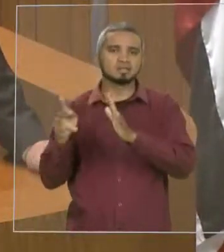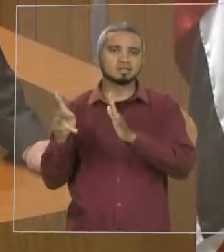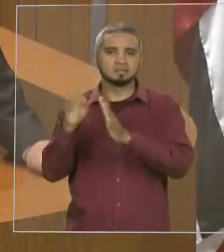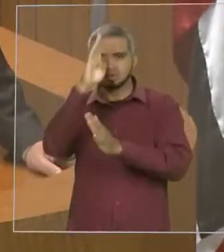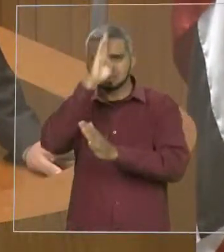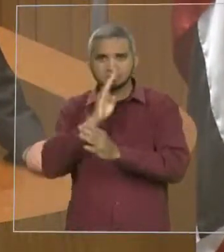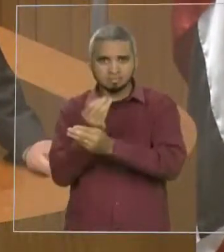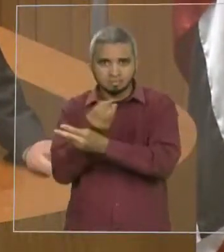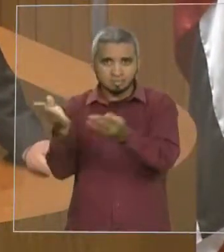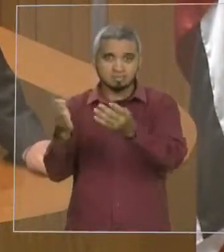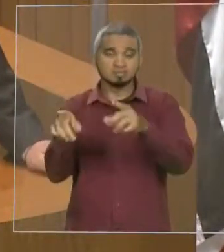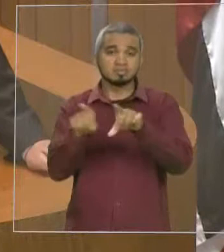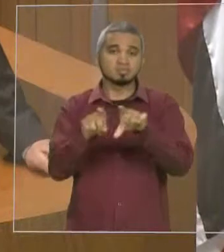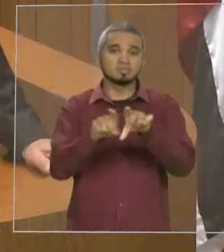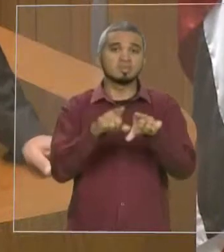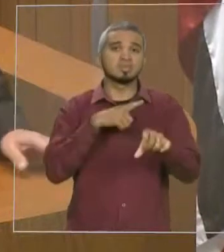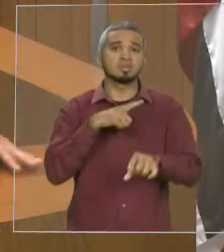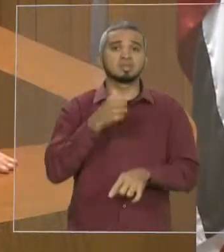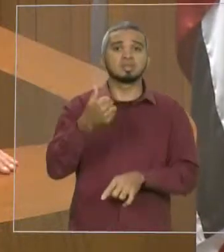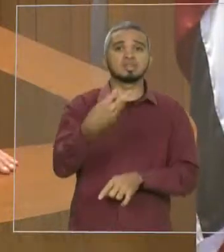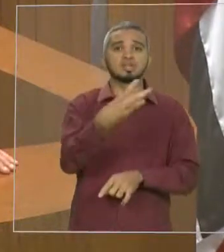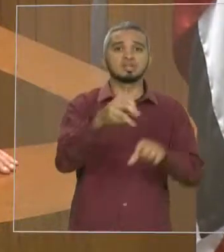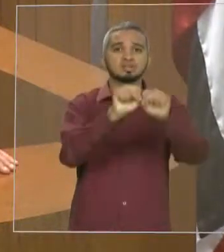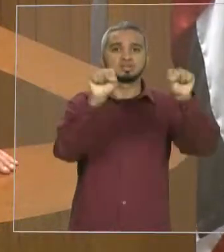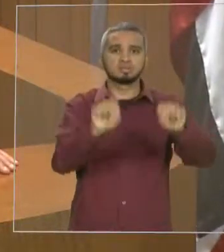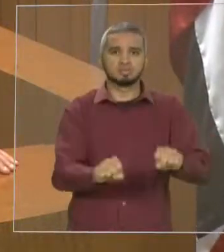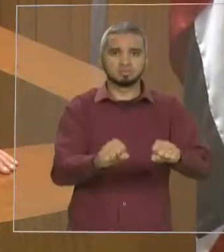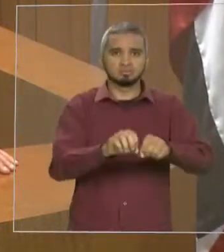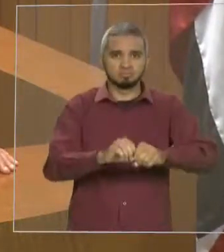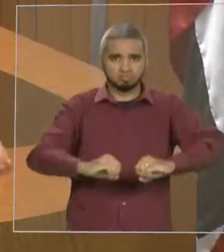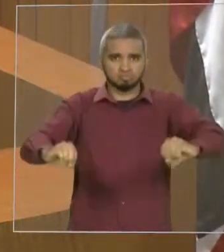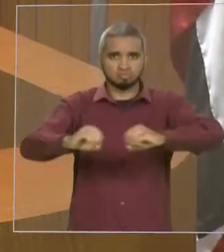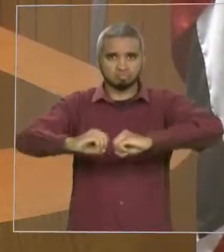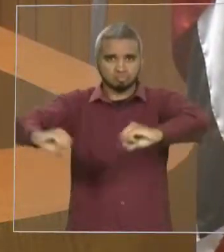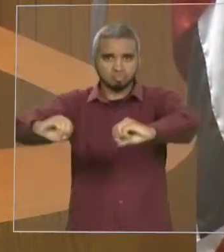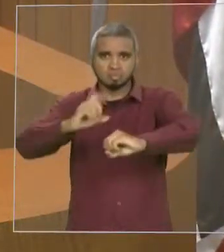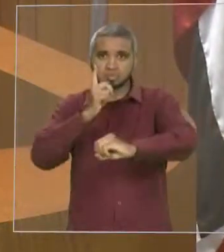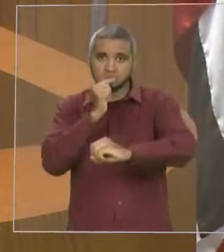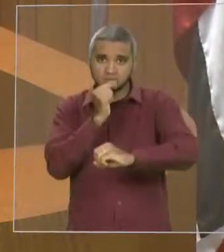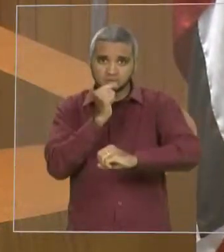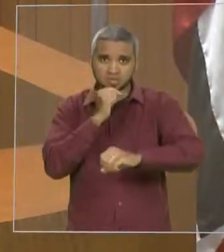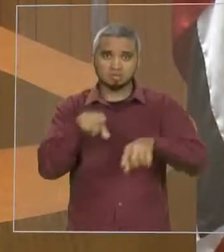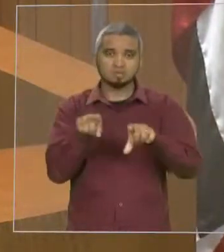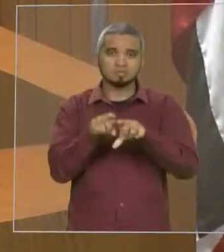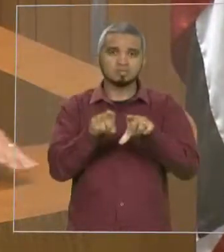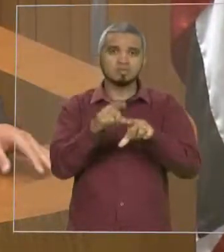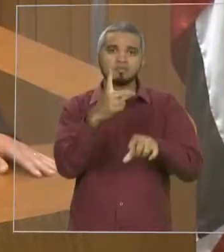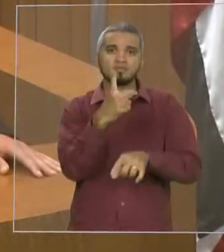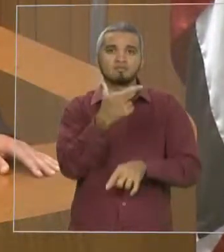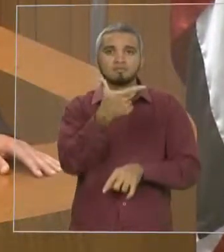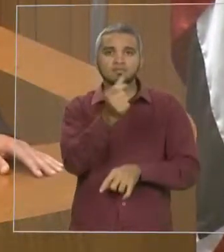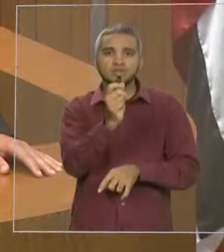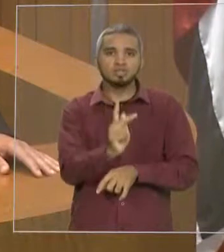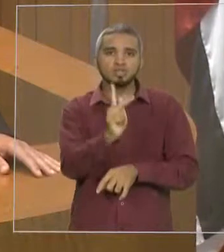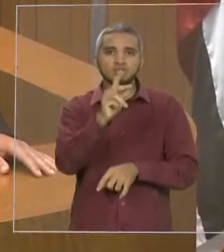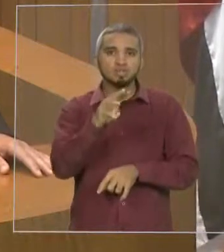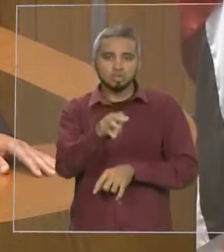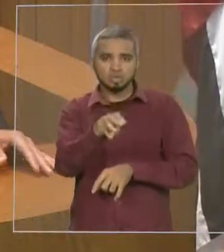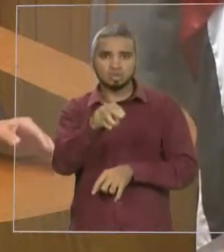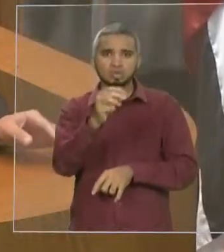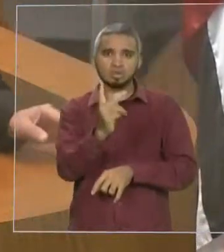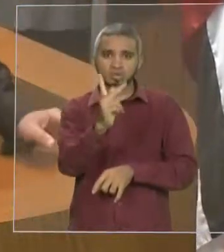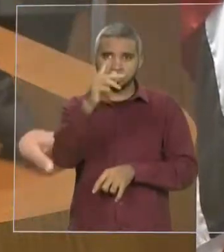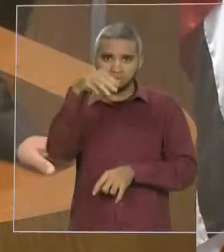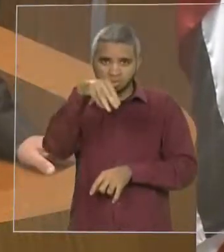sistemas de abastecimento de água, mais de 20 quilômetros de calçamento, 3 quilômetros de asfalto, escolas,